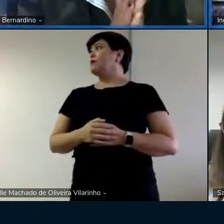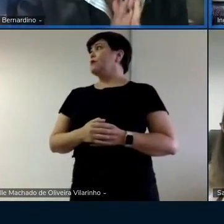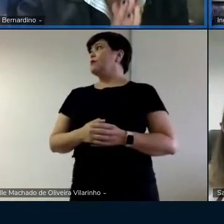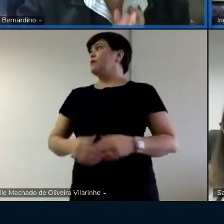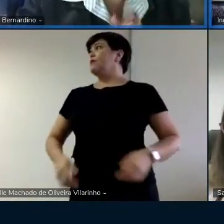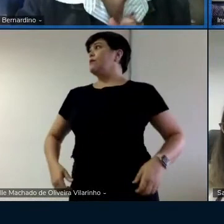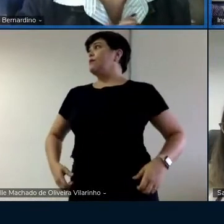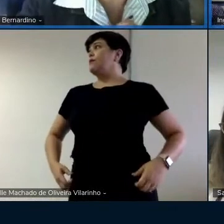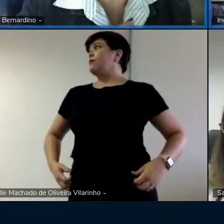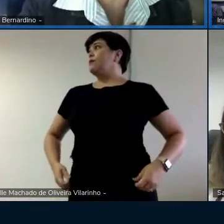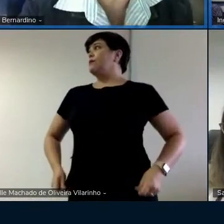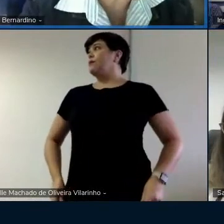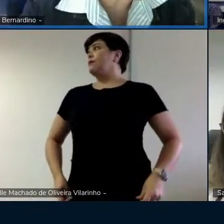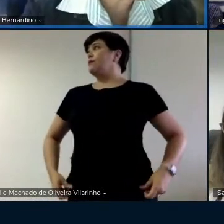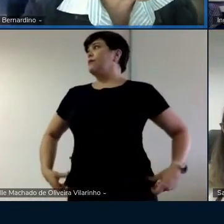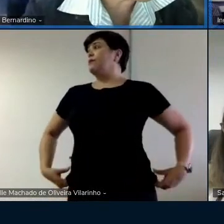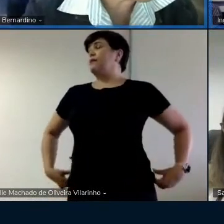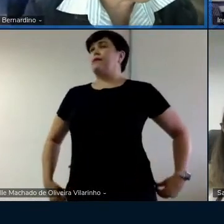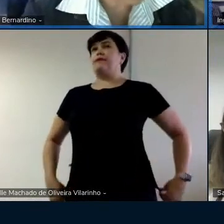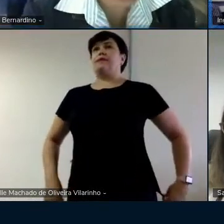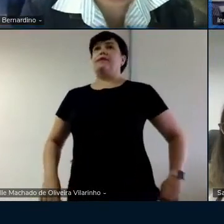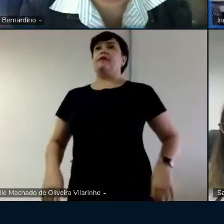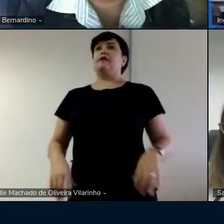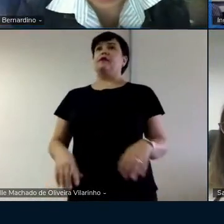primeiro parágrafo ali